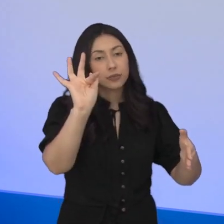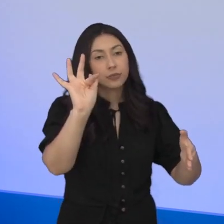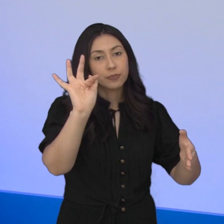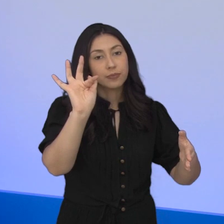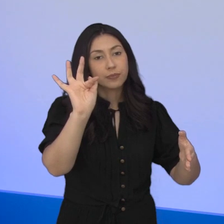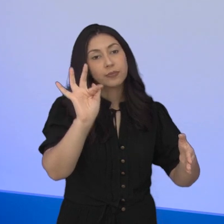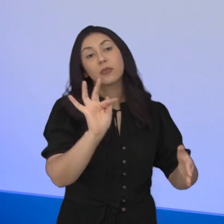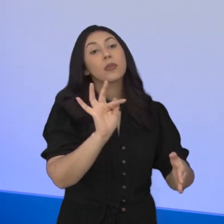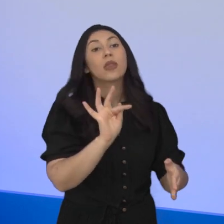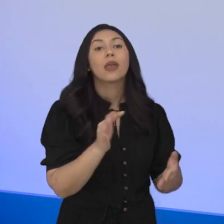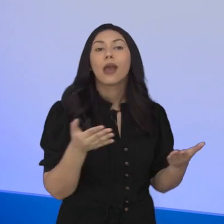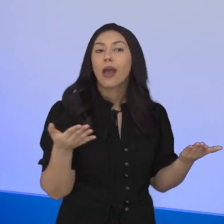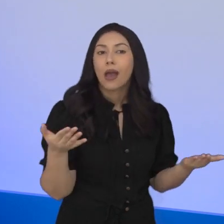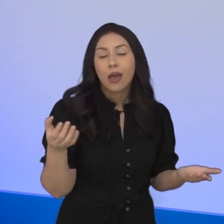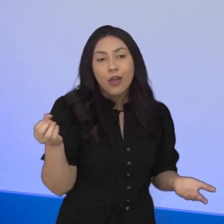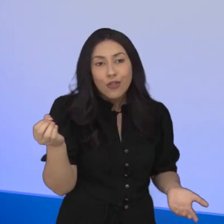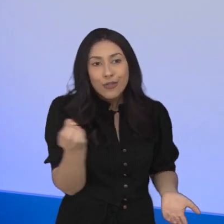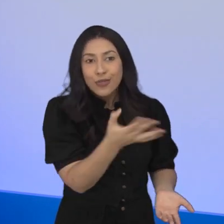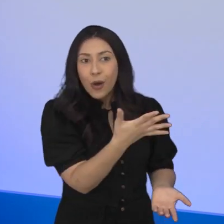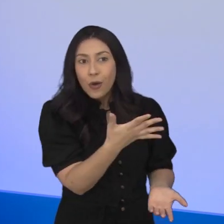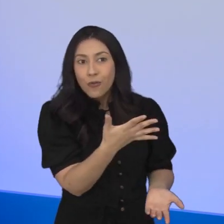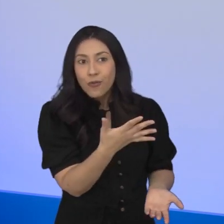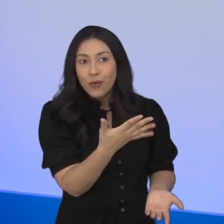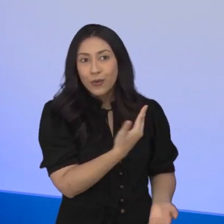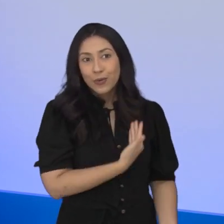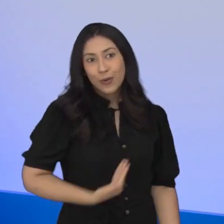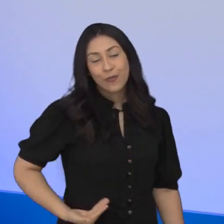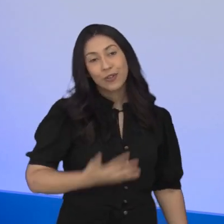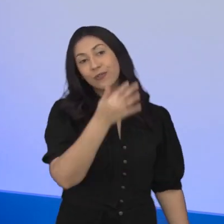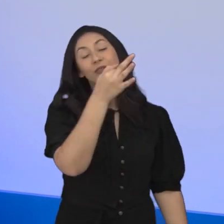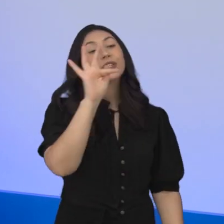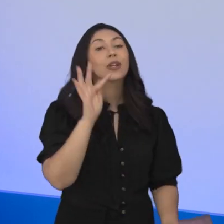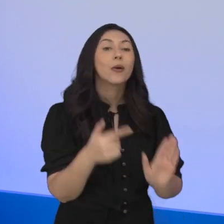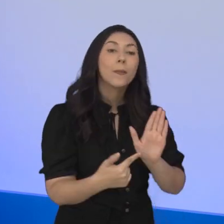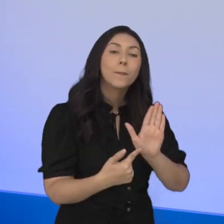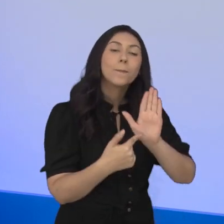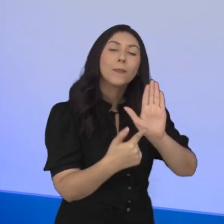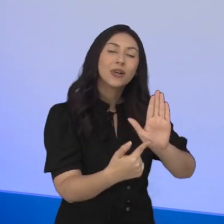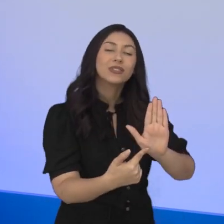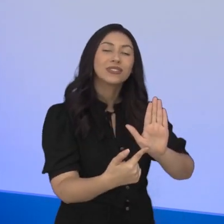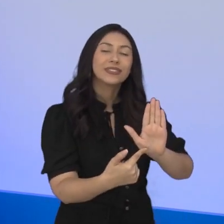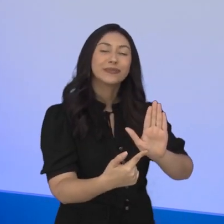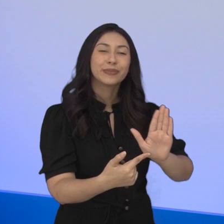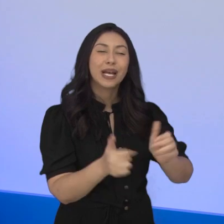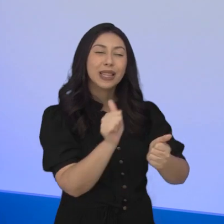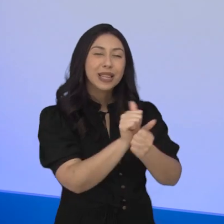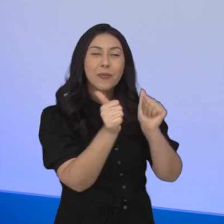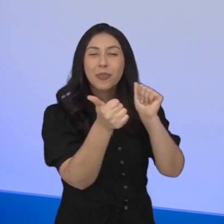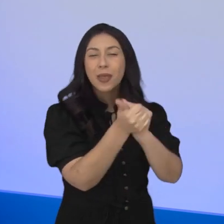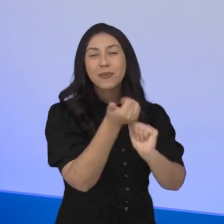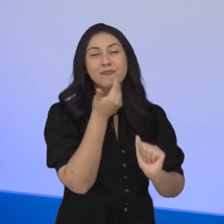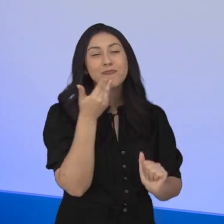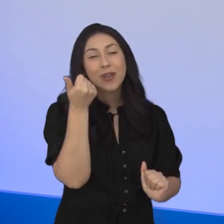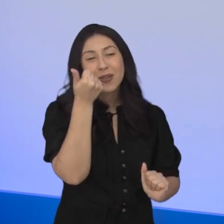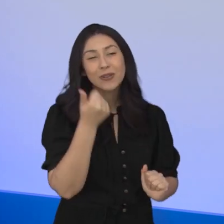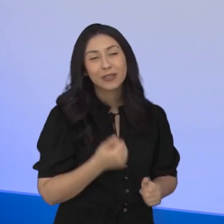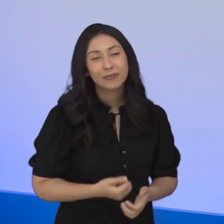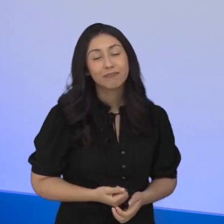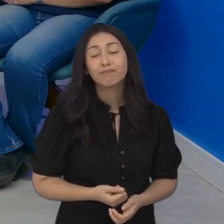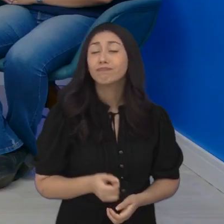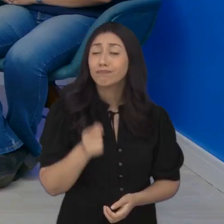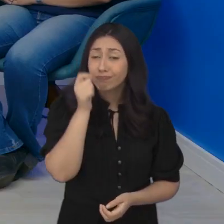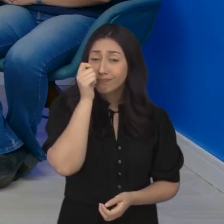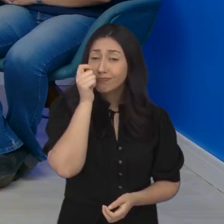é uma coisa, uma novidade que o governo federal implementou justamente para trazer essa maior modernidade e eficiência.